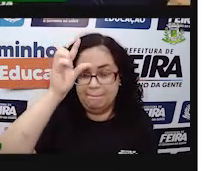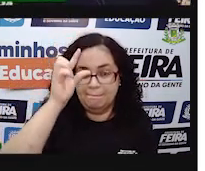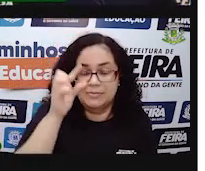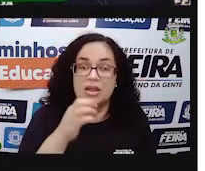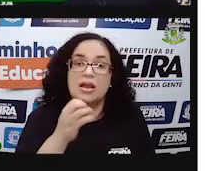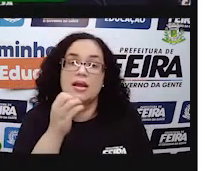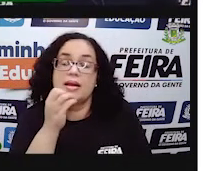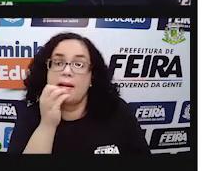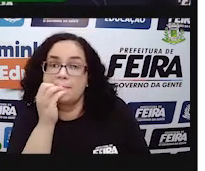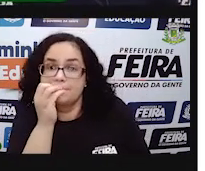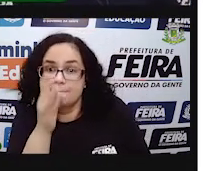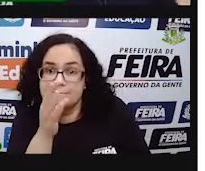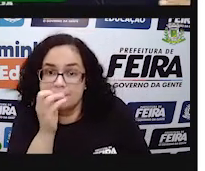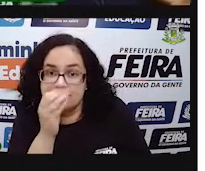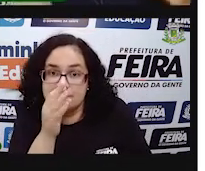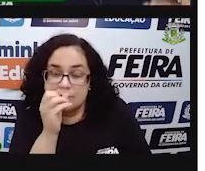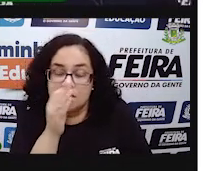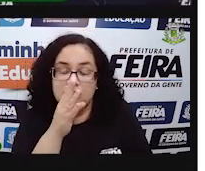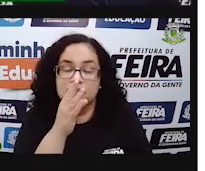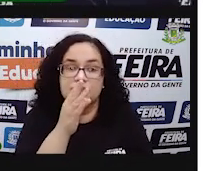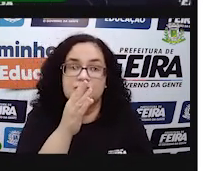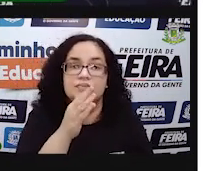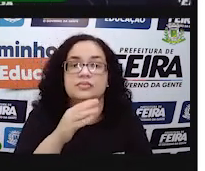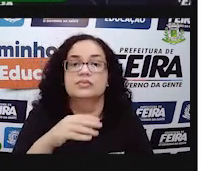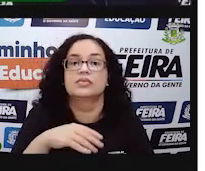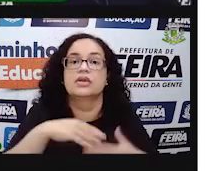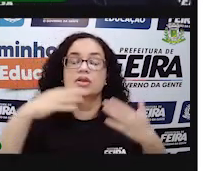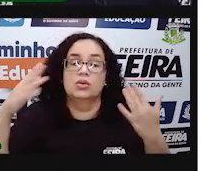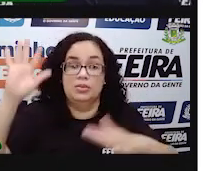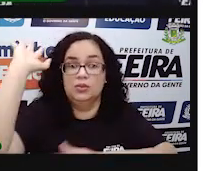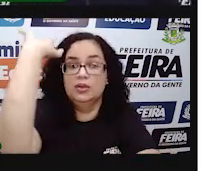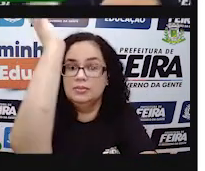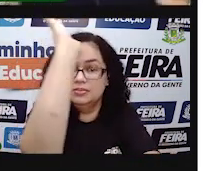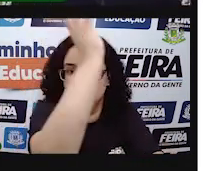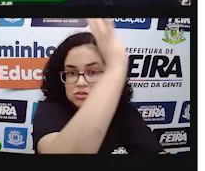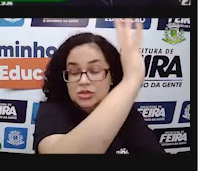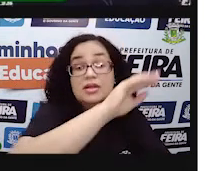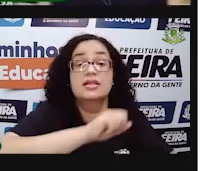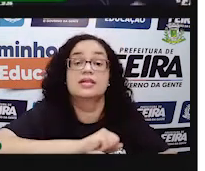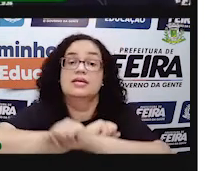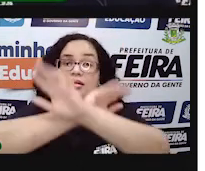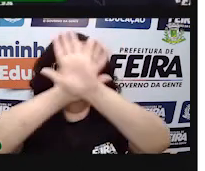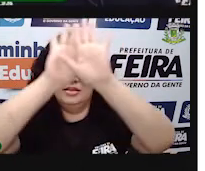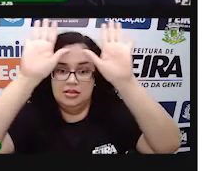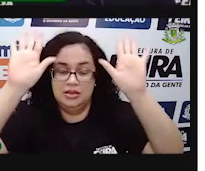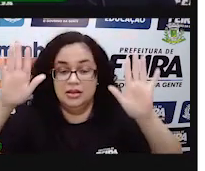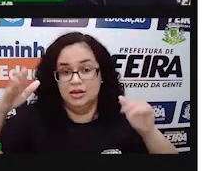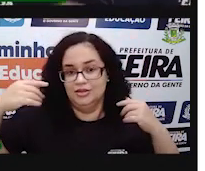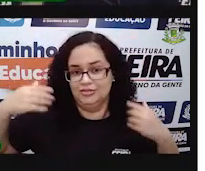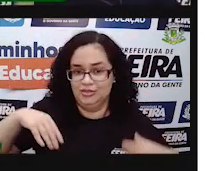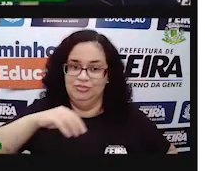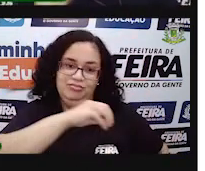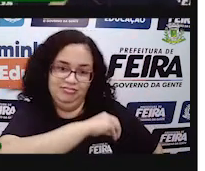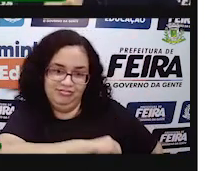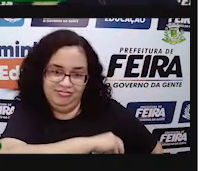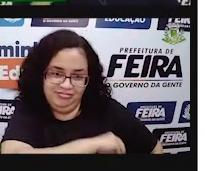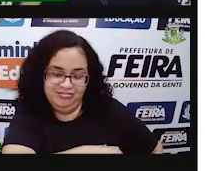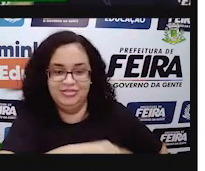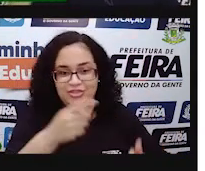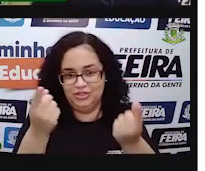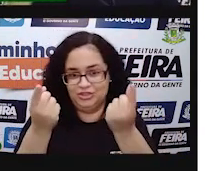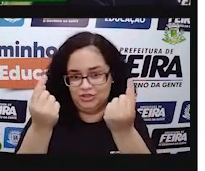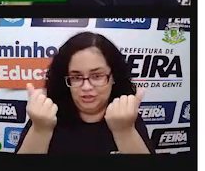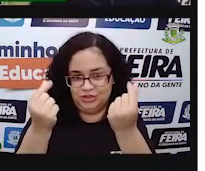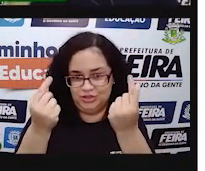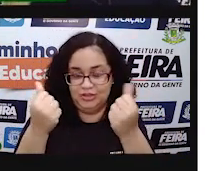consumir menos energia elétrica traz muitos benefícios, tá? Inclusive, por meio ambiente e, claro,